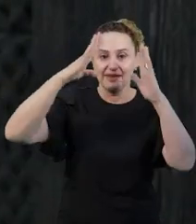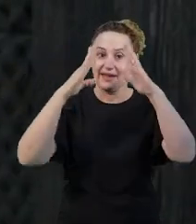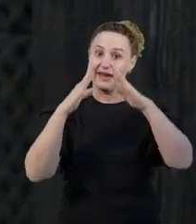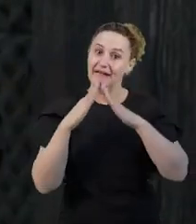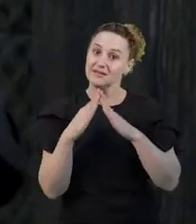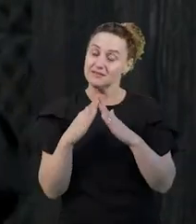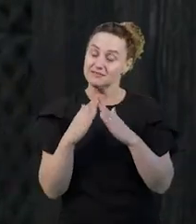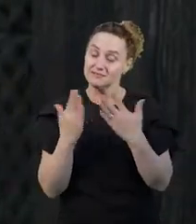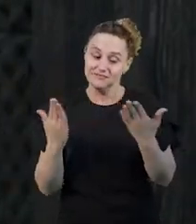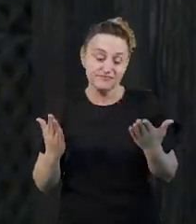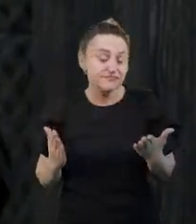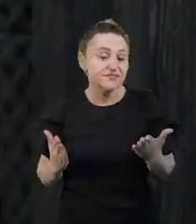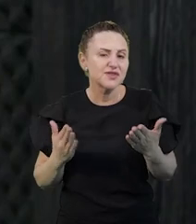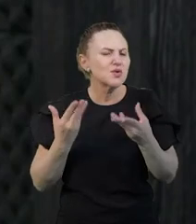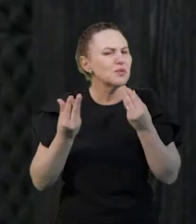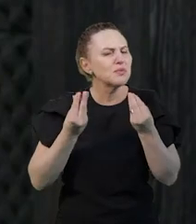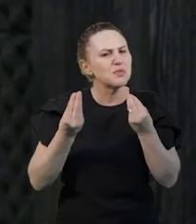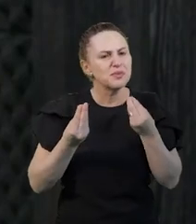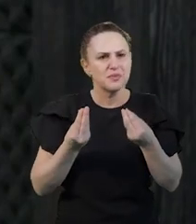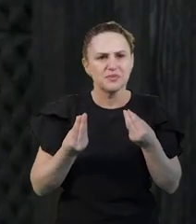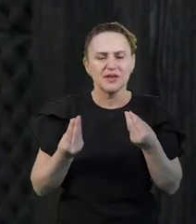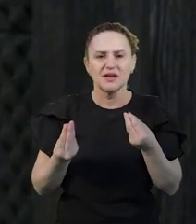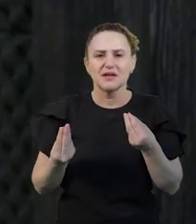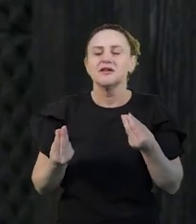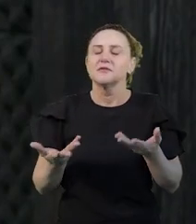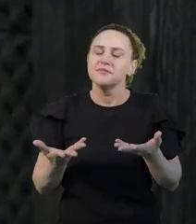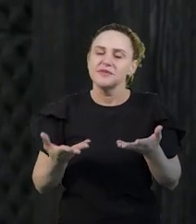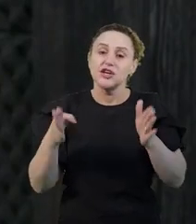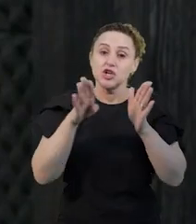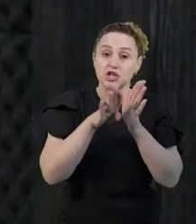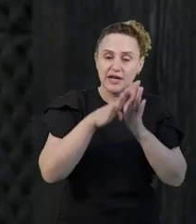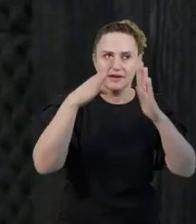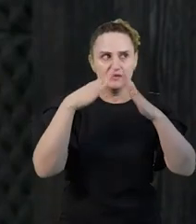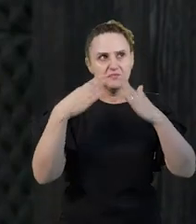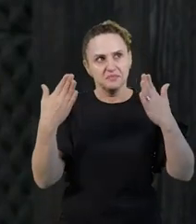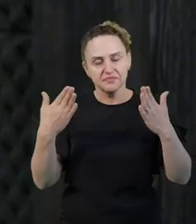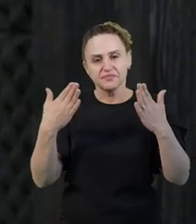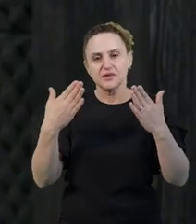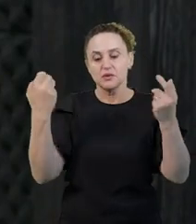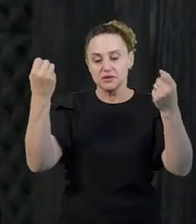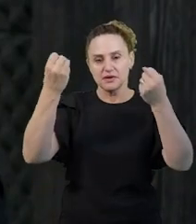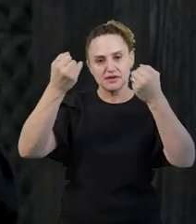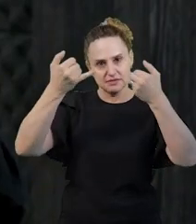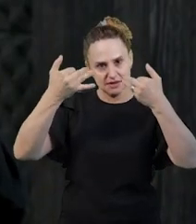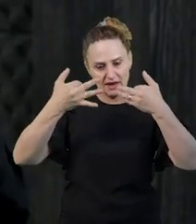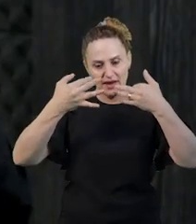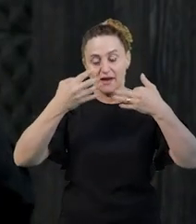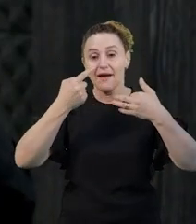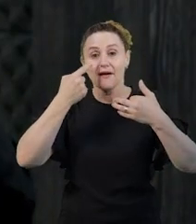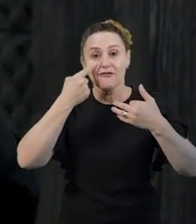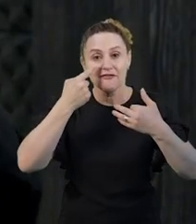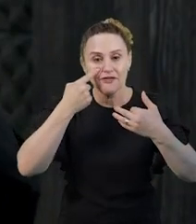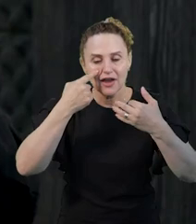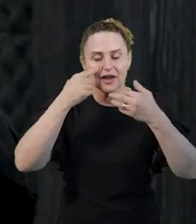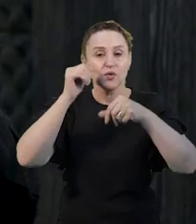eles utilizam, como é que vem até na nossa casa as águas. Bom, então, essa pesquisa